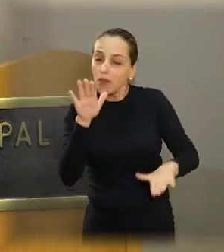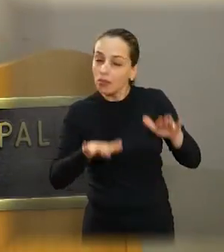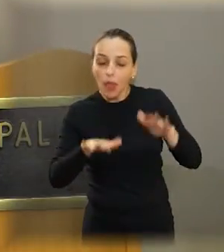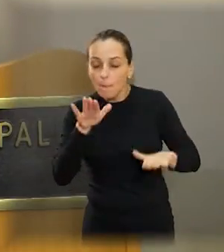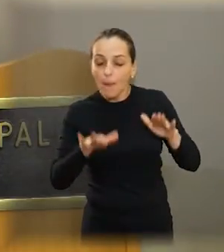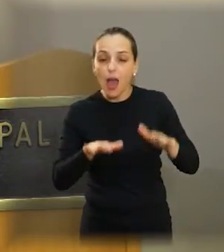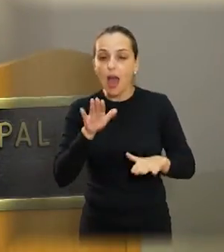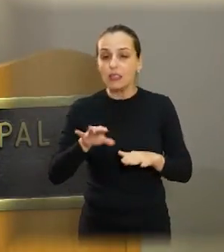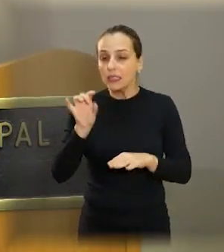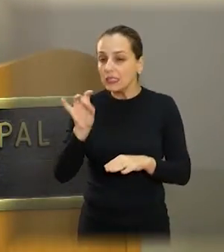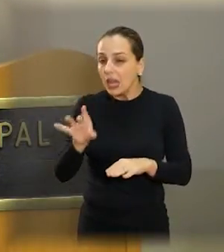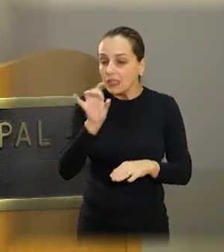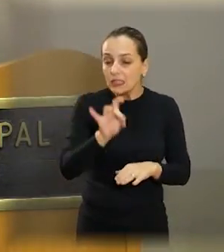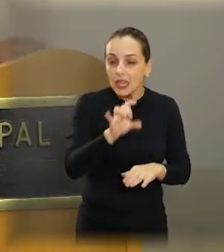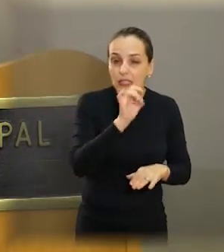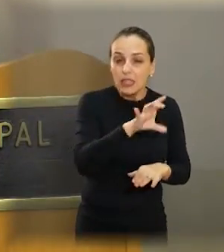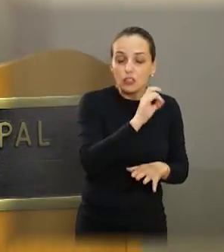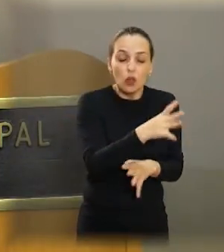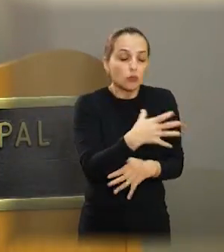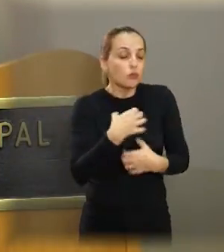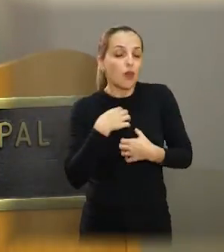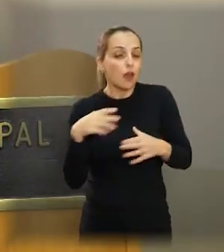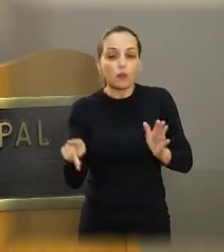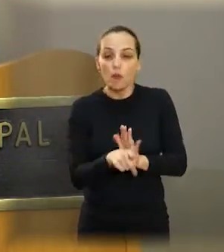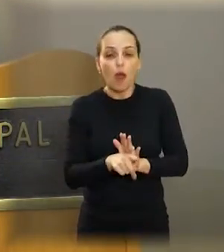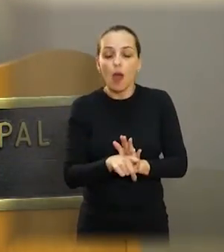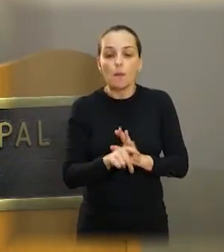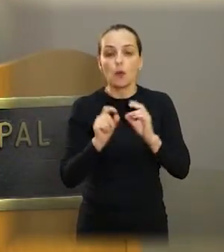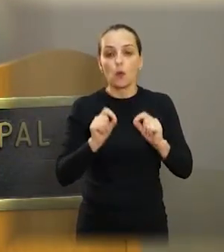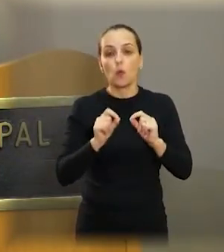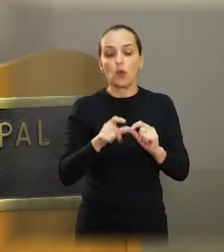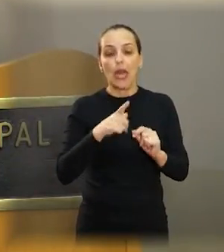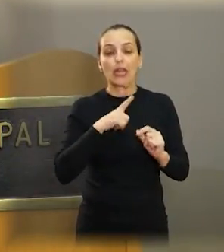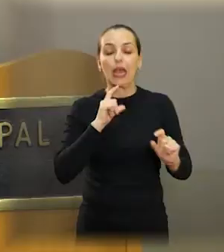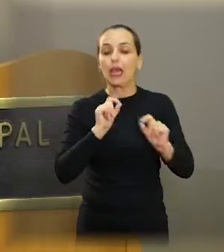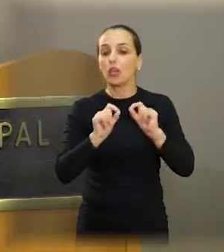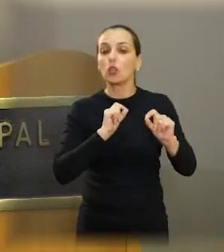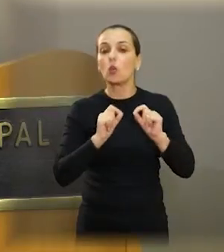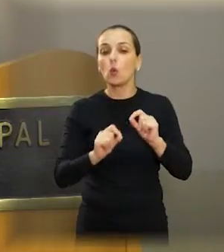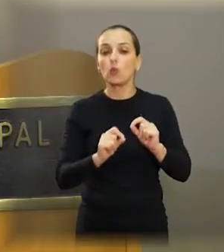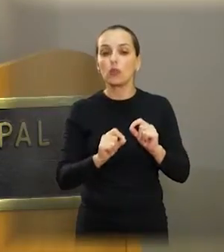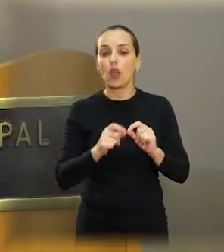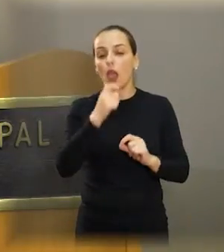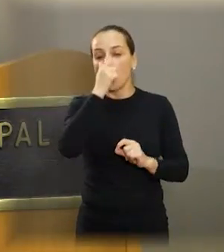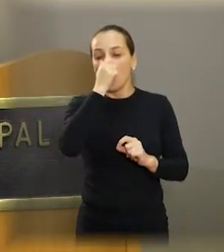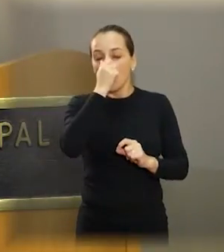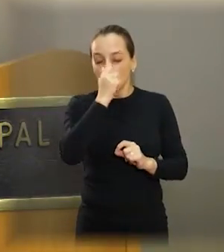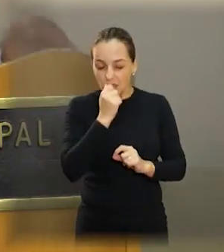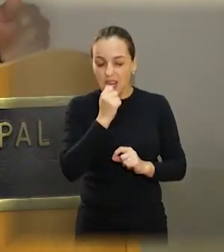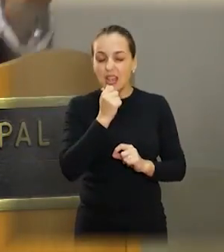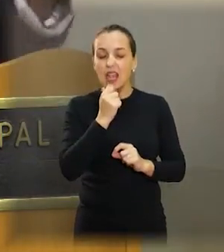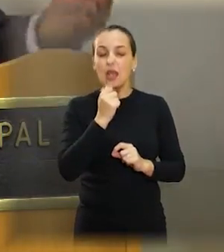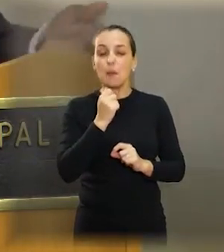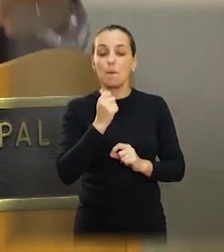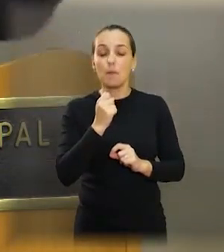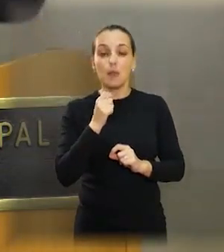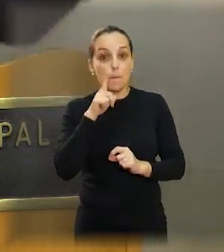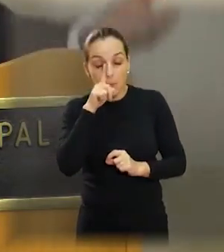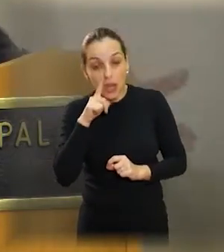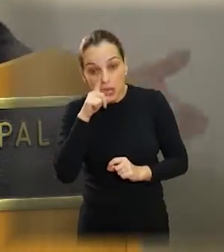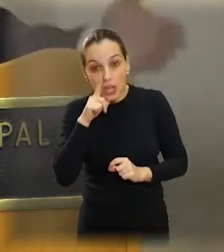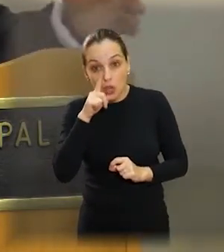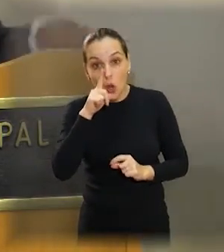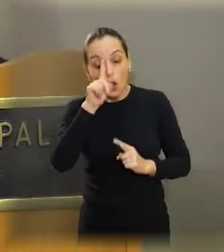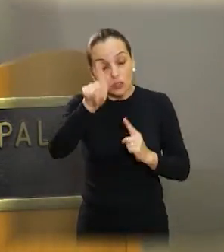Cada organismo é organismo. De repente, já tem uma gripe forte, um exemplo, e junto com a dengue vai